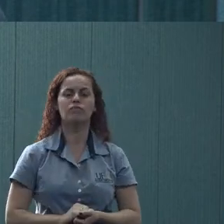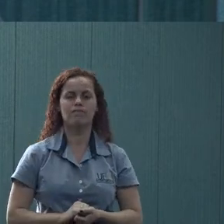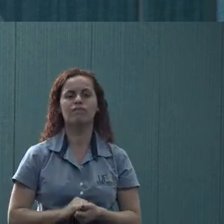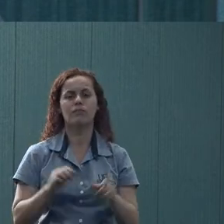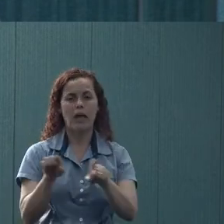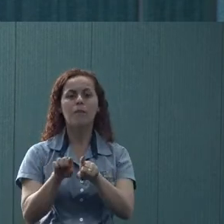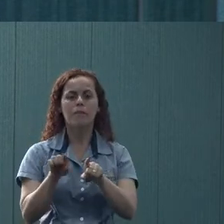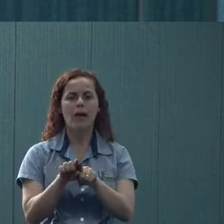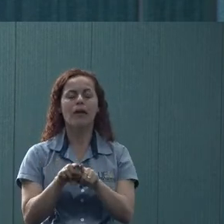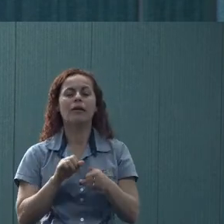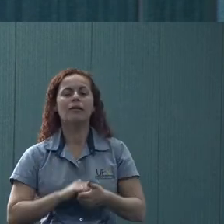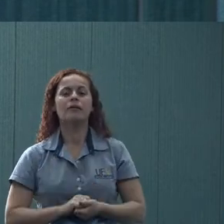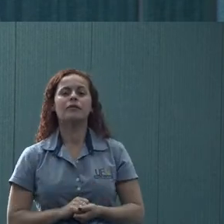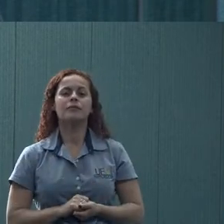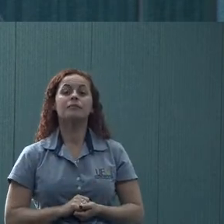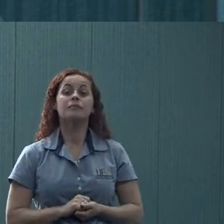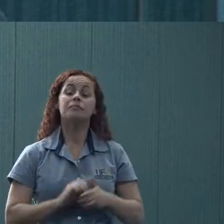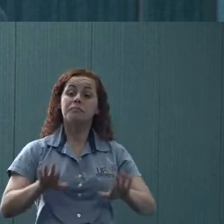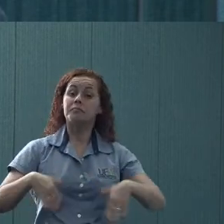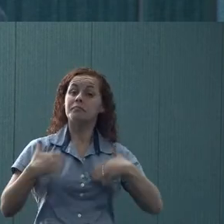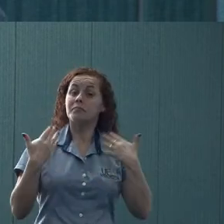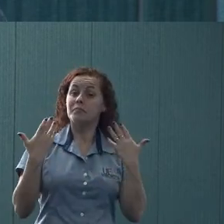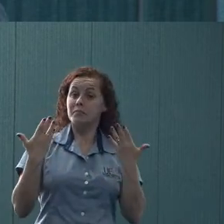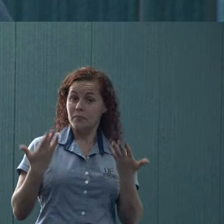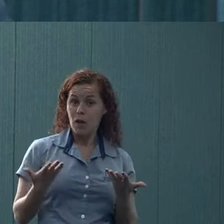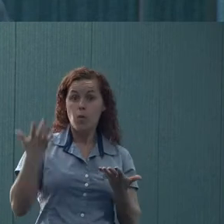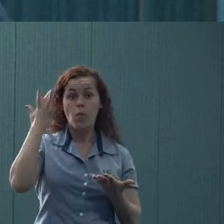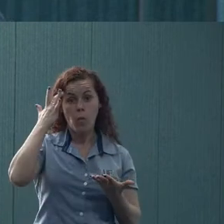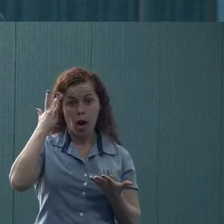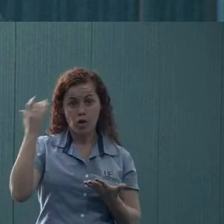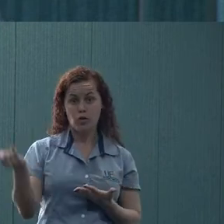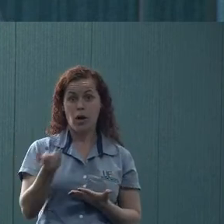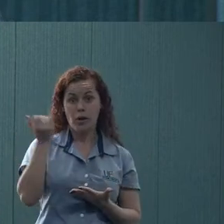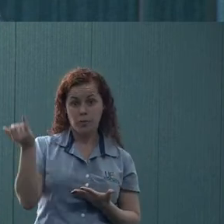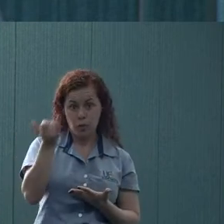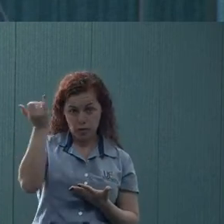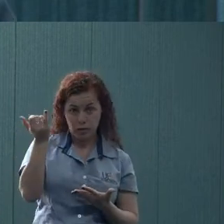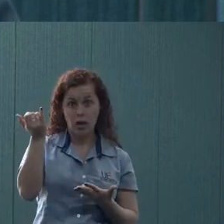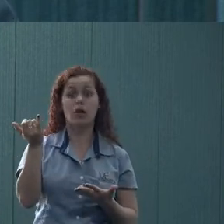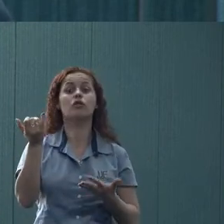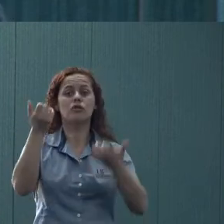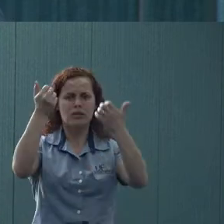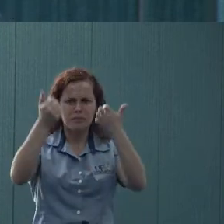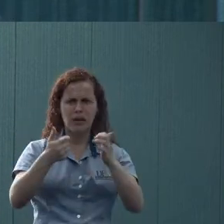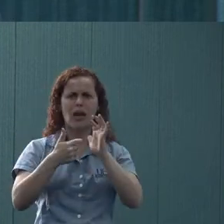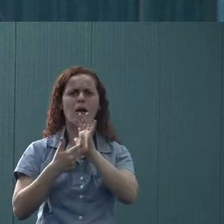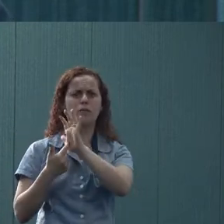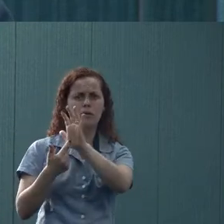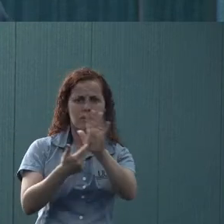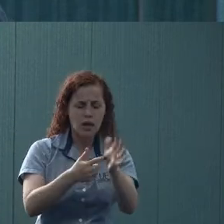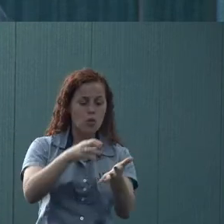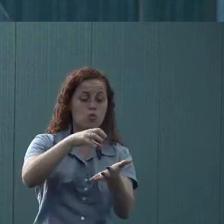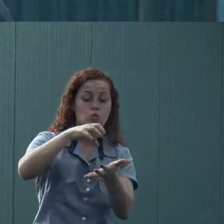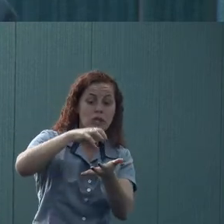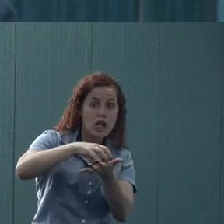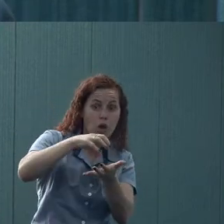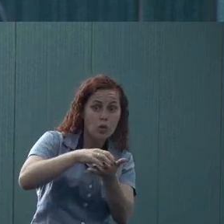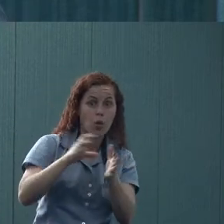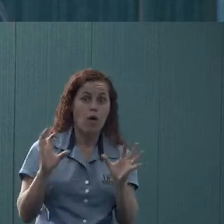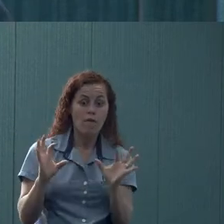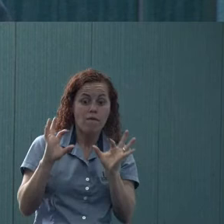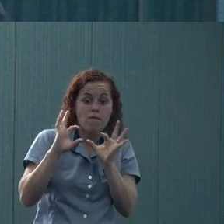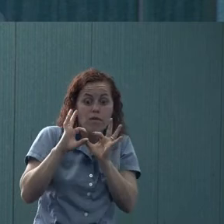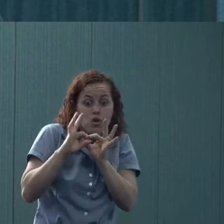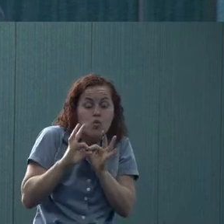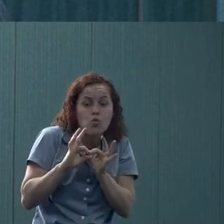de saúde mental. Então, eu acho que é importante apontar isso. O setor se vincula muito